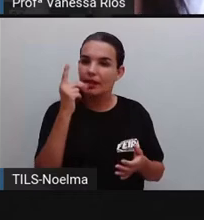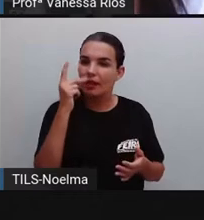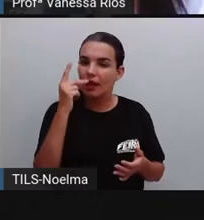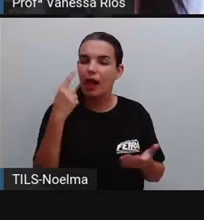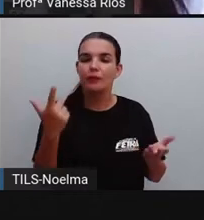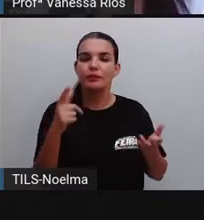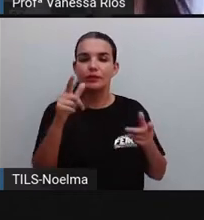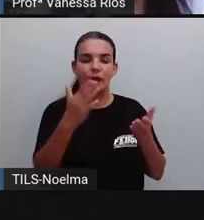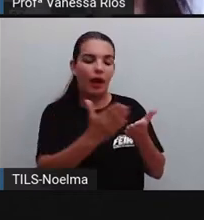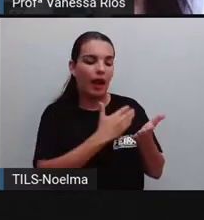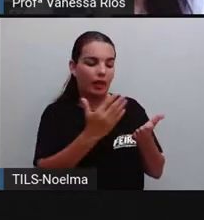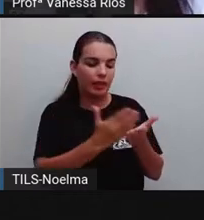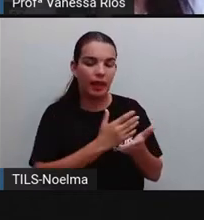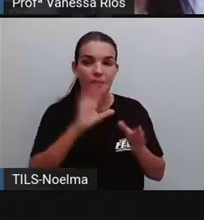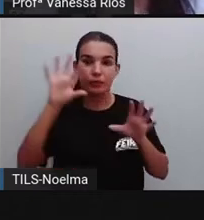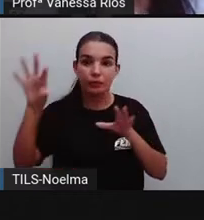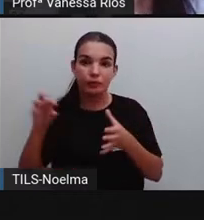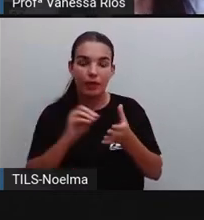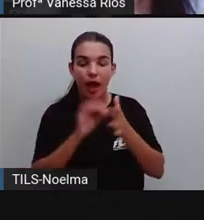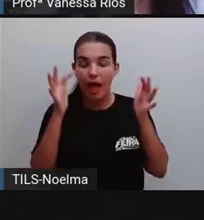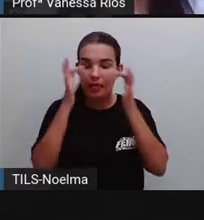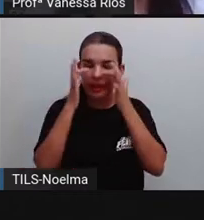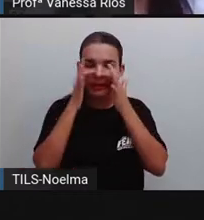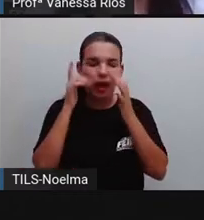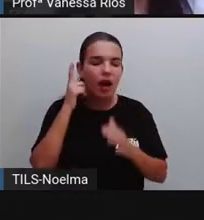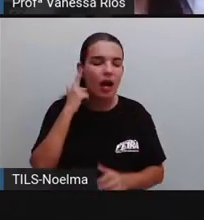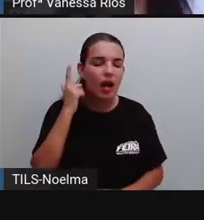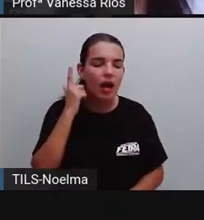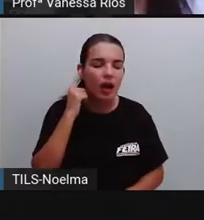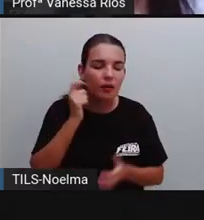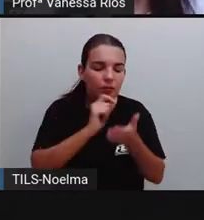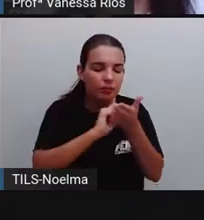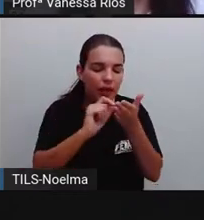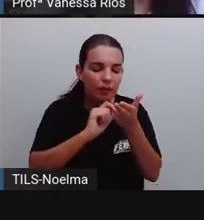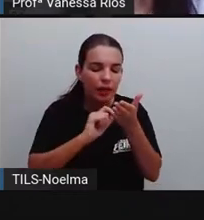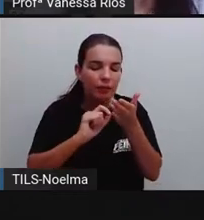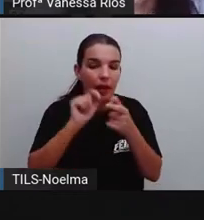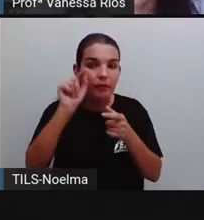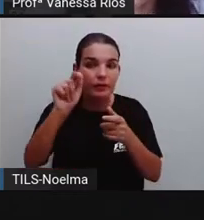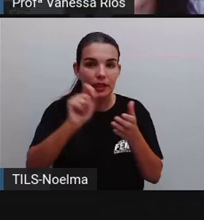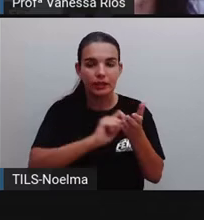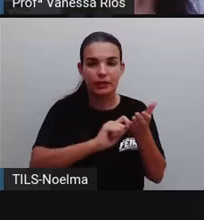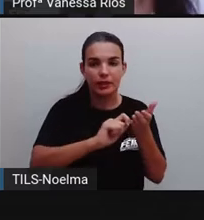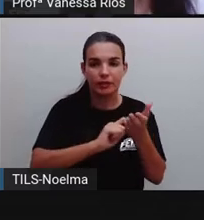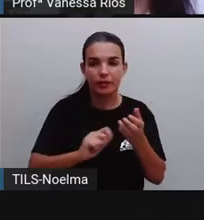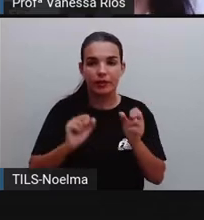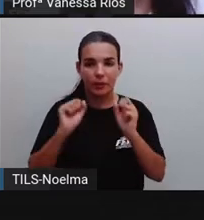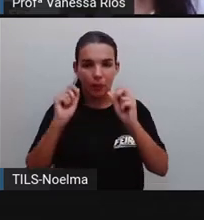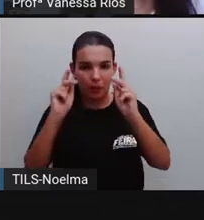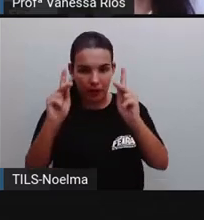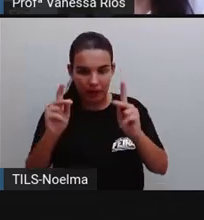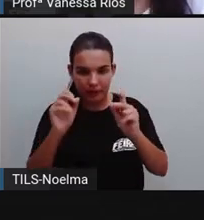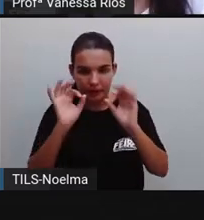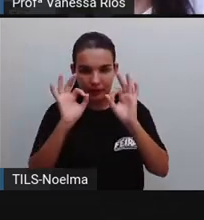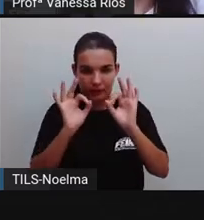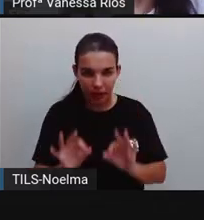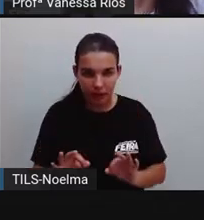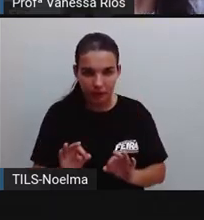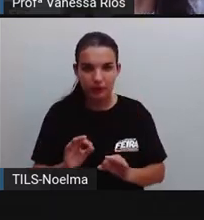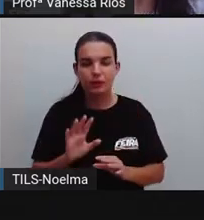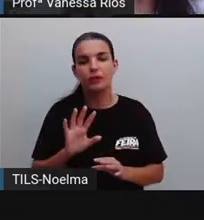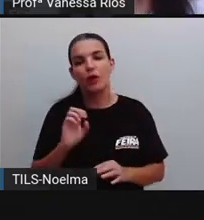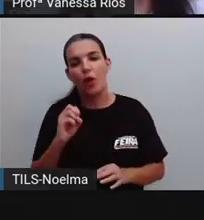pegue o lápis, não é? E aí muita atenção nas palavras que a Pró vai falar, para você escrever corretamente ou da